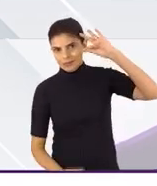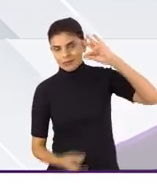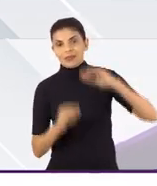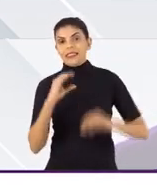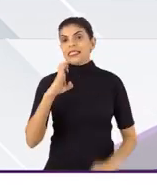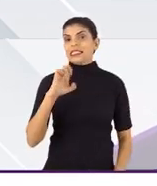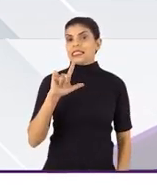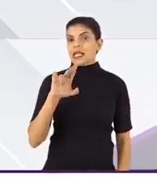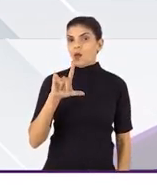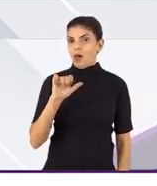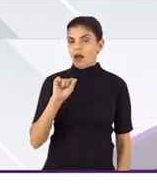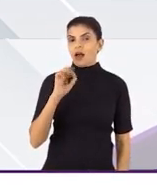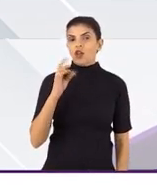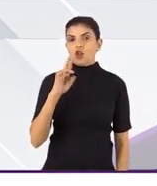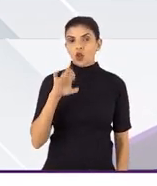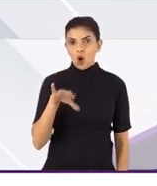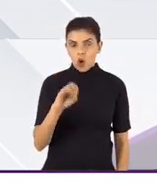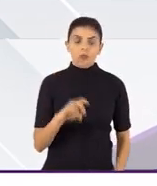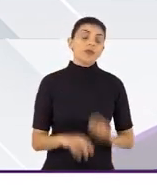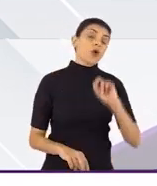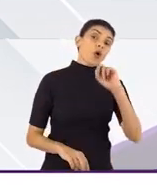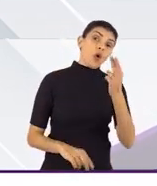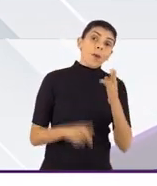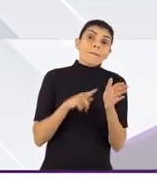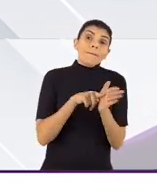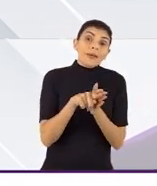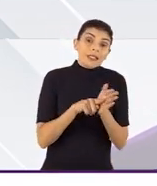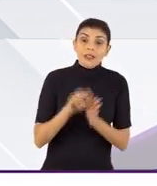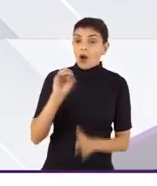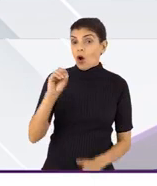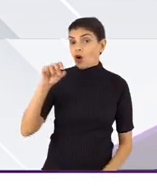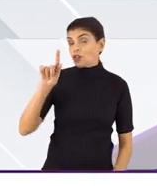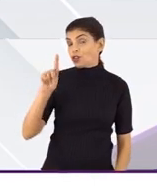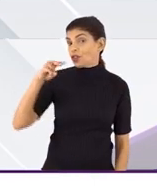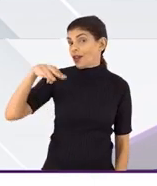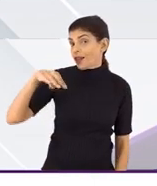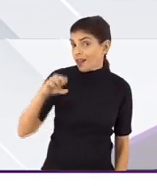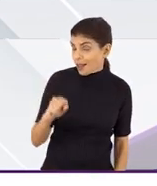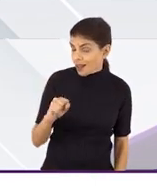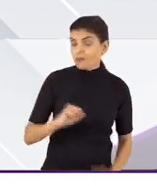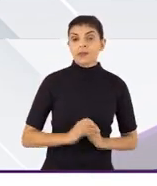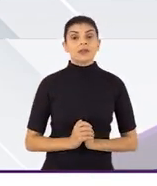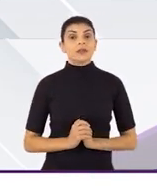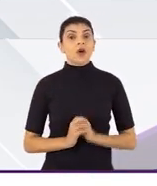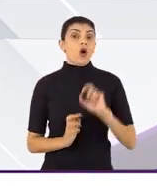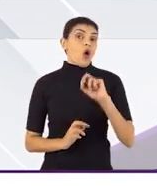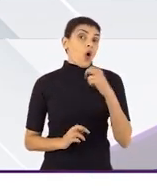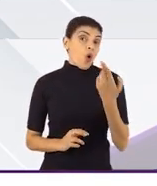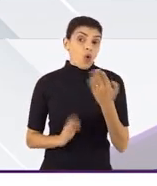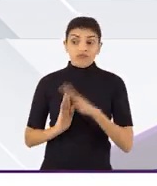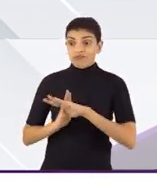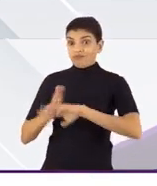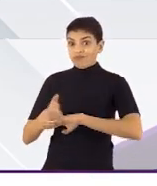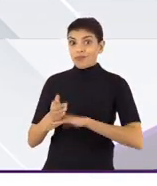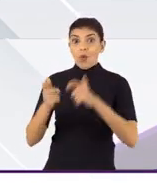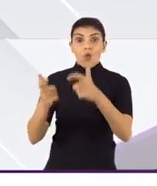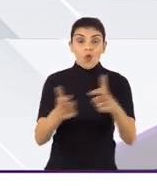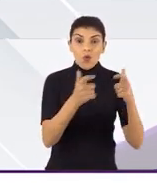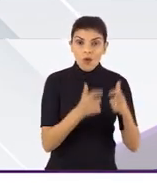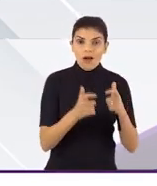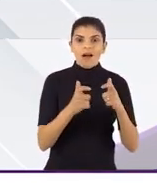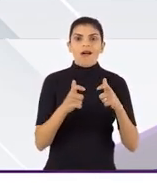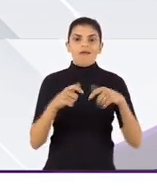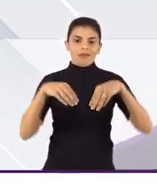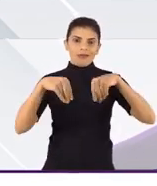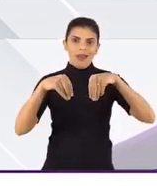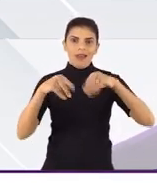células-tronco, pesquisas que são com OGMs ou que vão